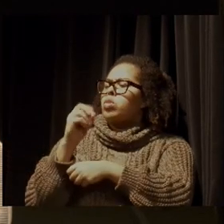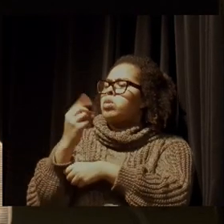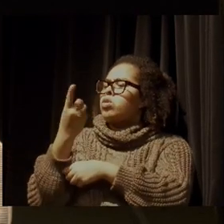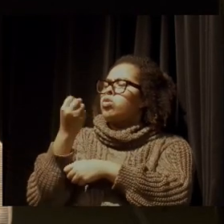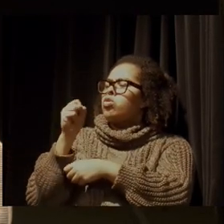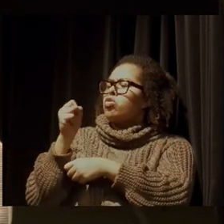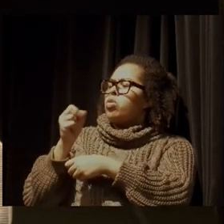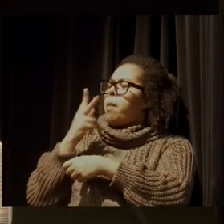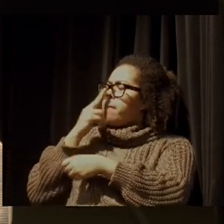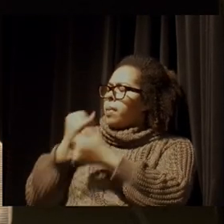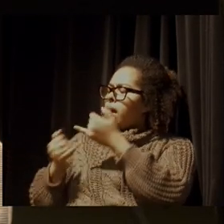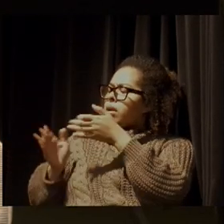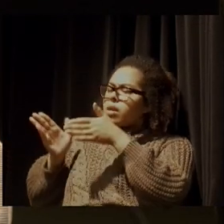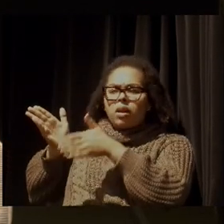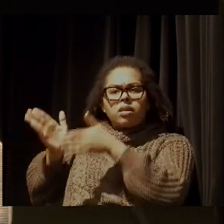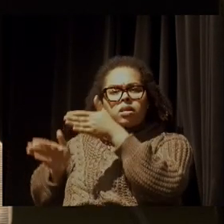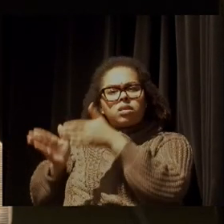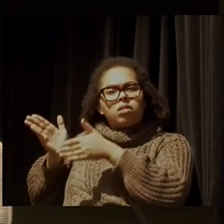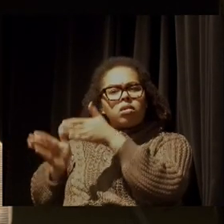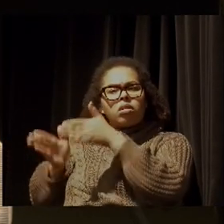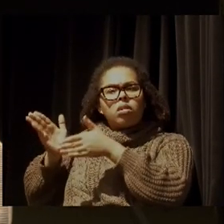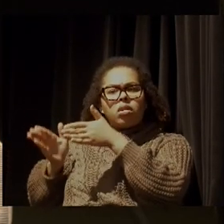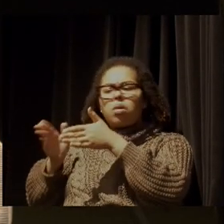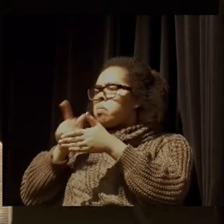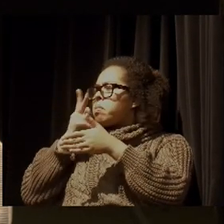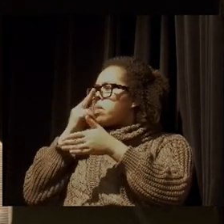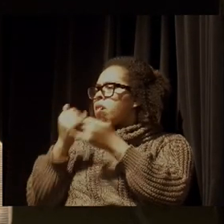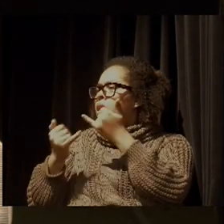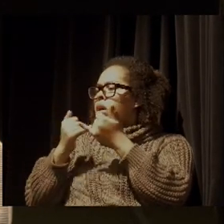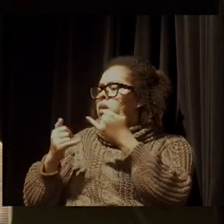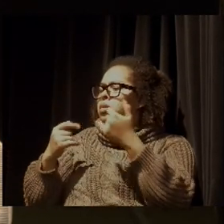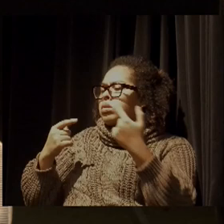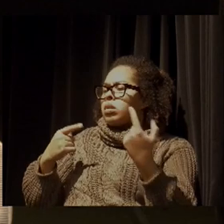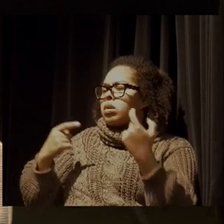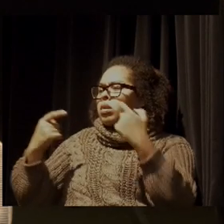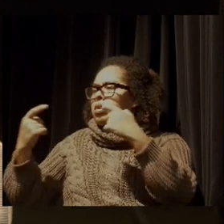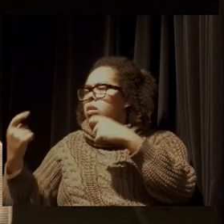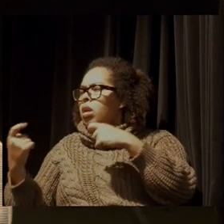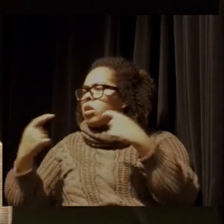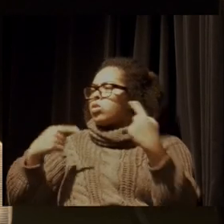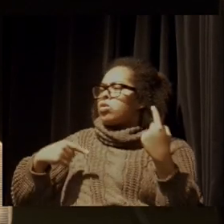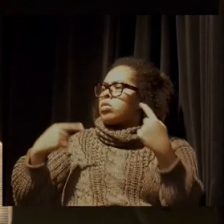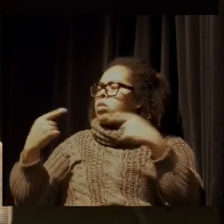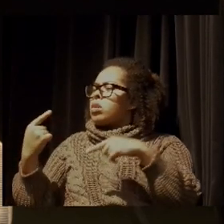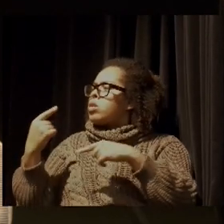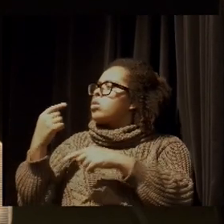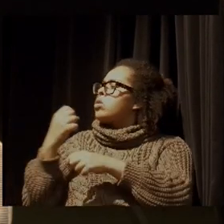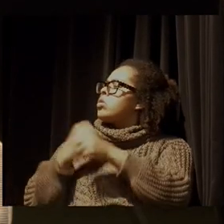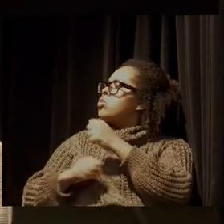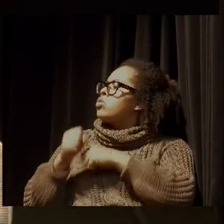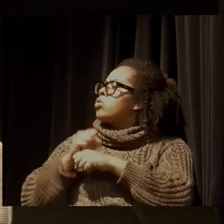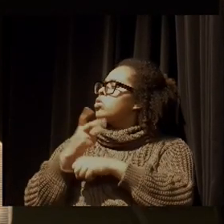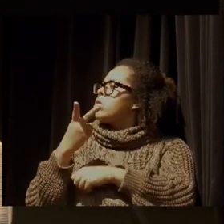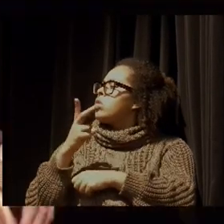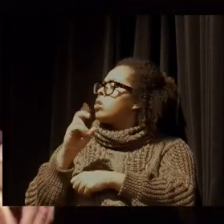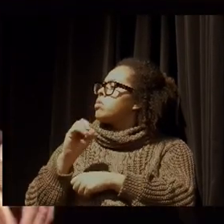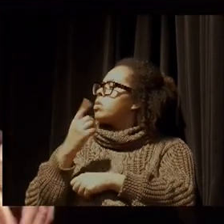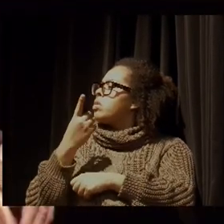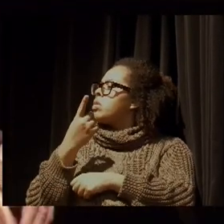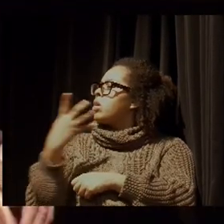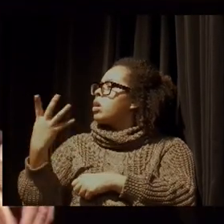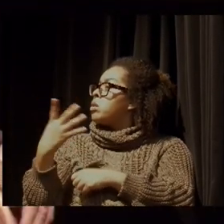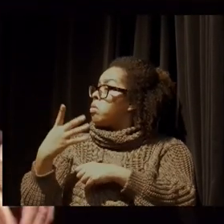essa guerra digital em 2014, essa disputa, ela foi muito forte, ela ajudou